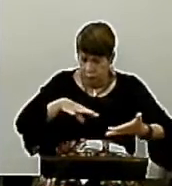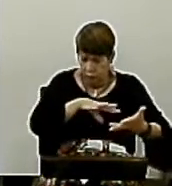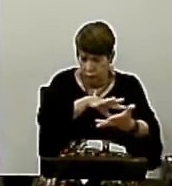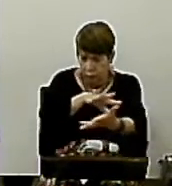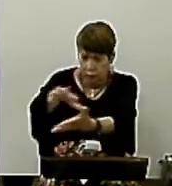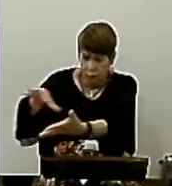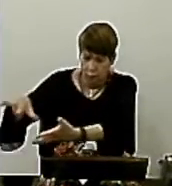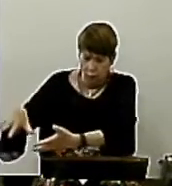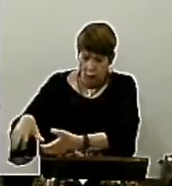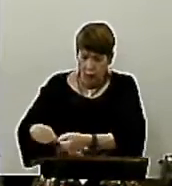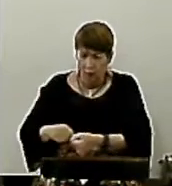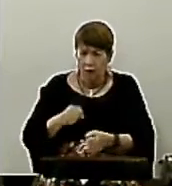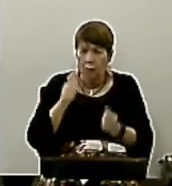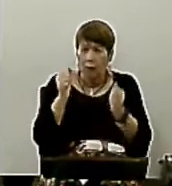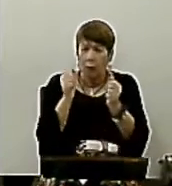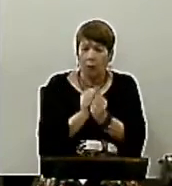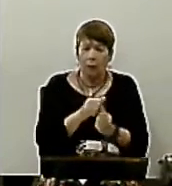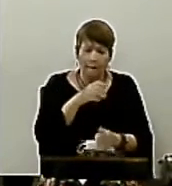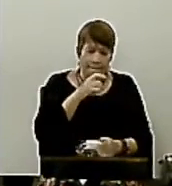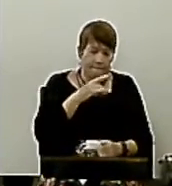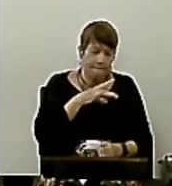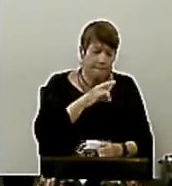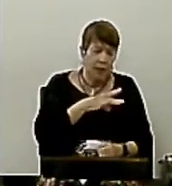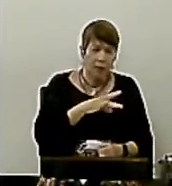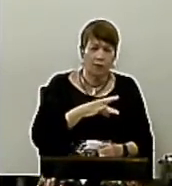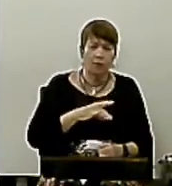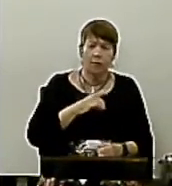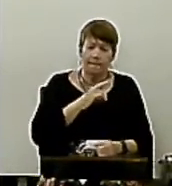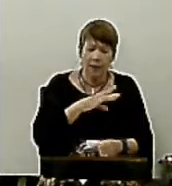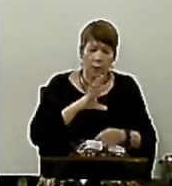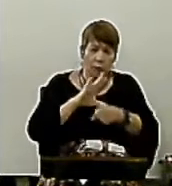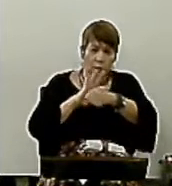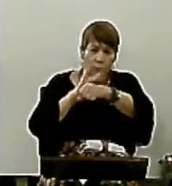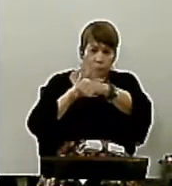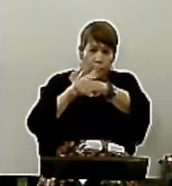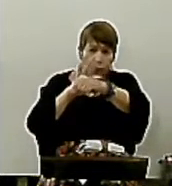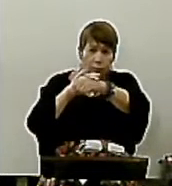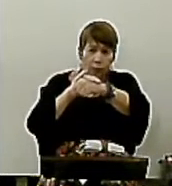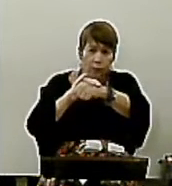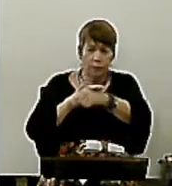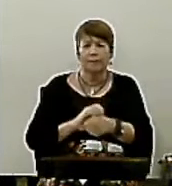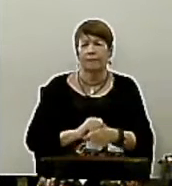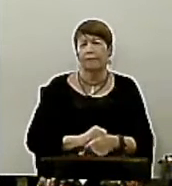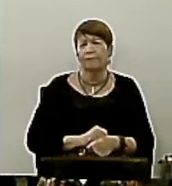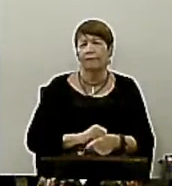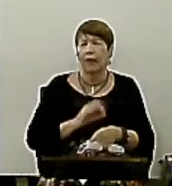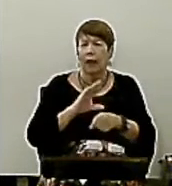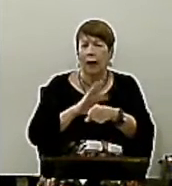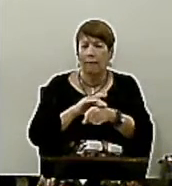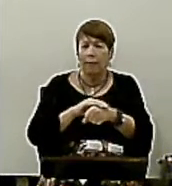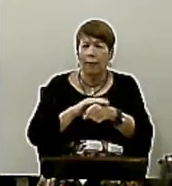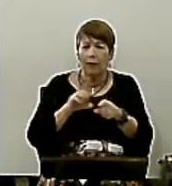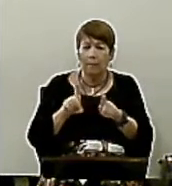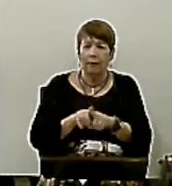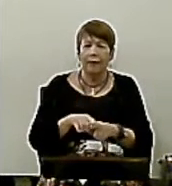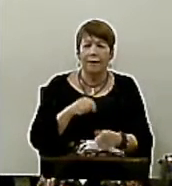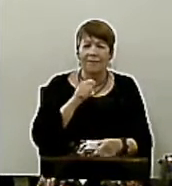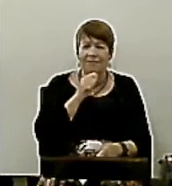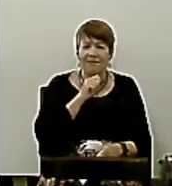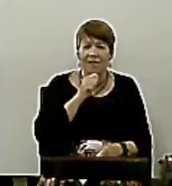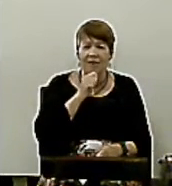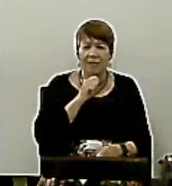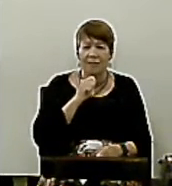medo O medo da doença O medo da velhice Eu me lembro de uma vez estar numa